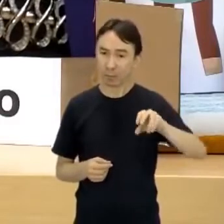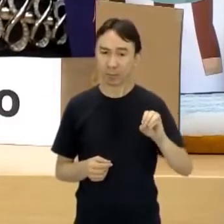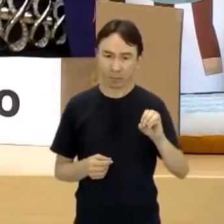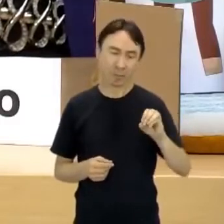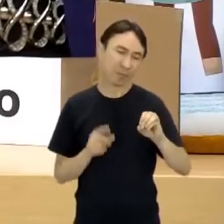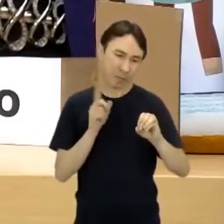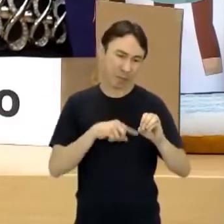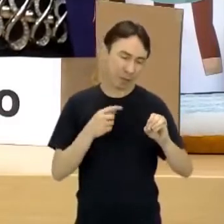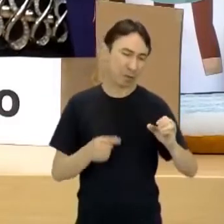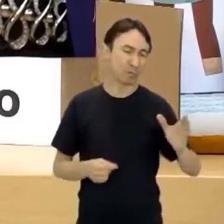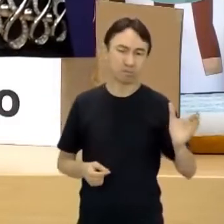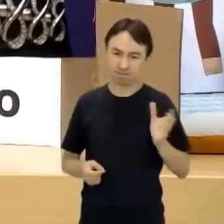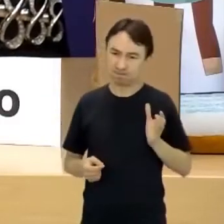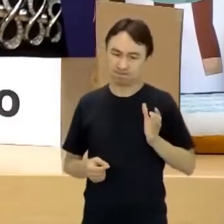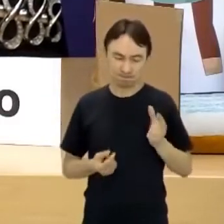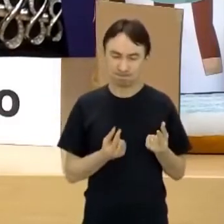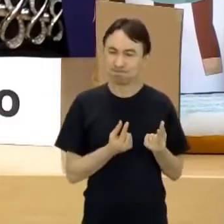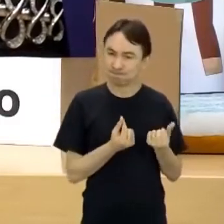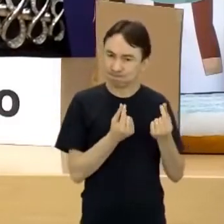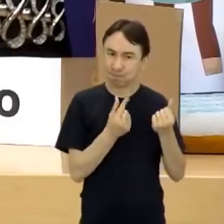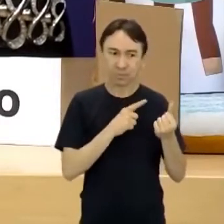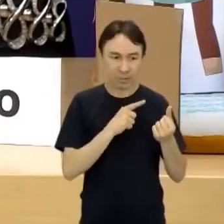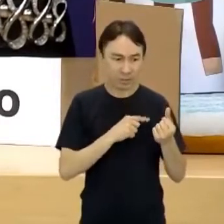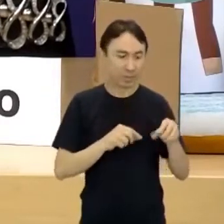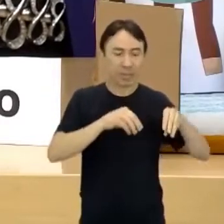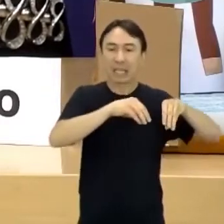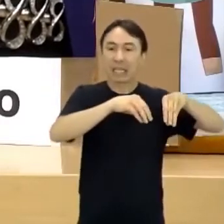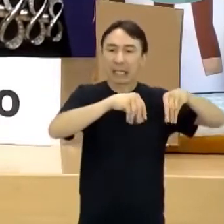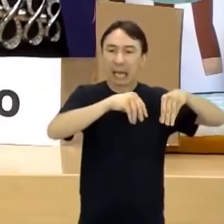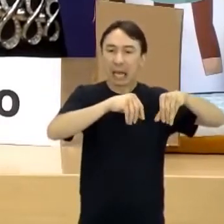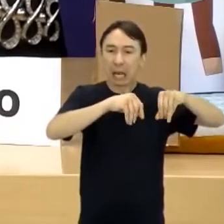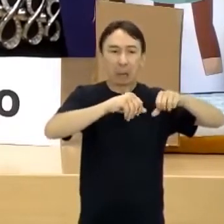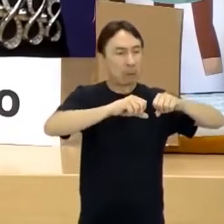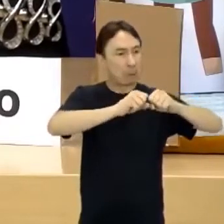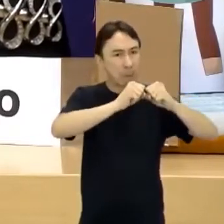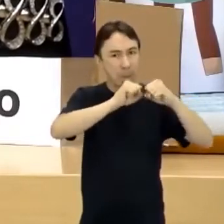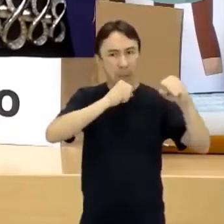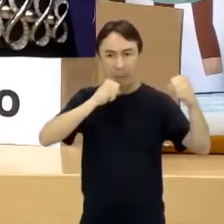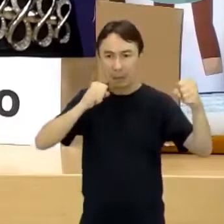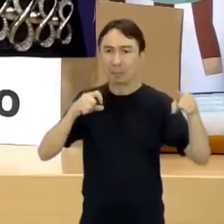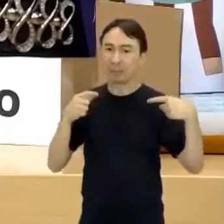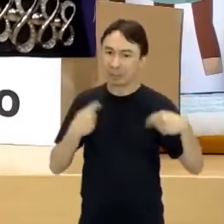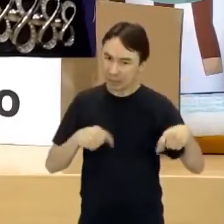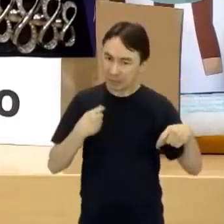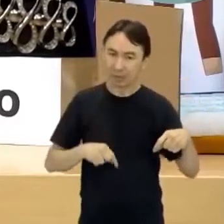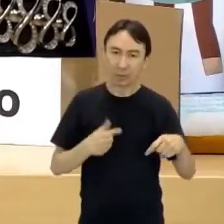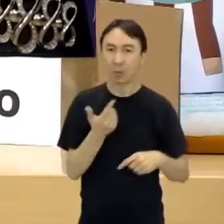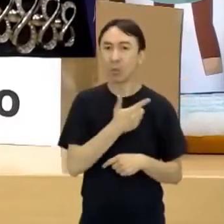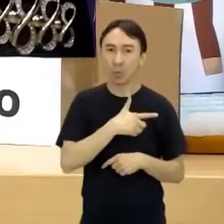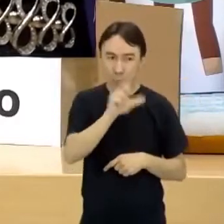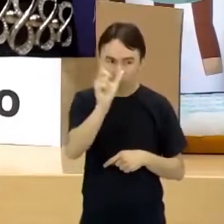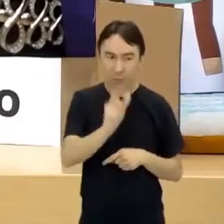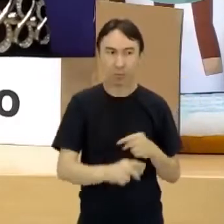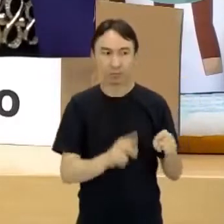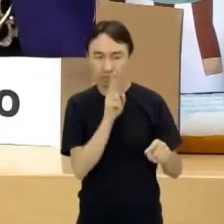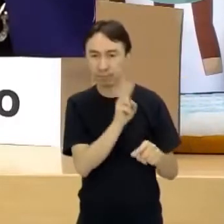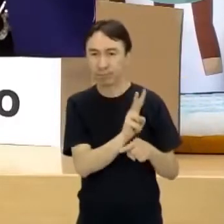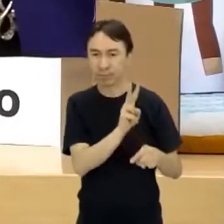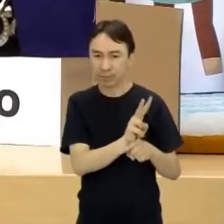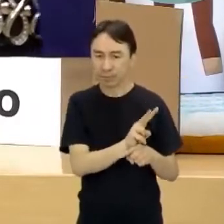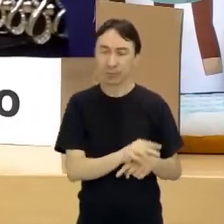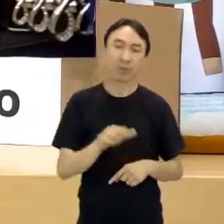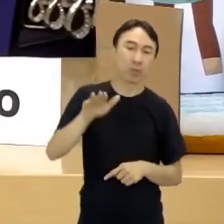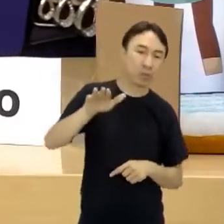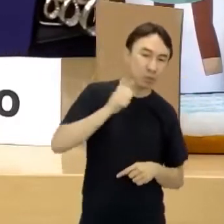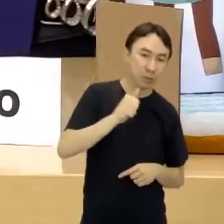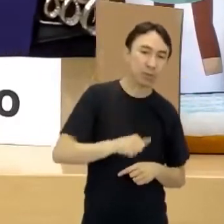muitas terras. Este nobre, ele precisa de alguém que proteja as terras dele. Então, o ele faz? Ele chama um outro nobre, que é o vassalo. Ele